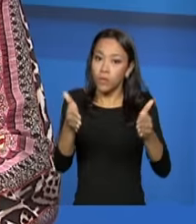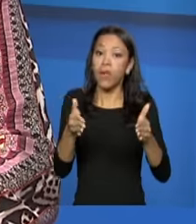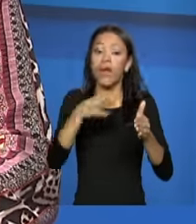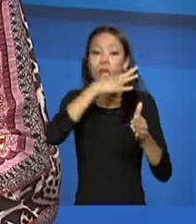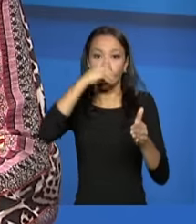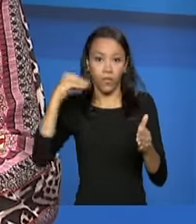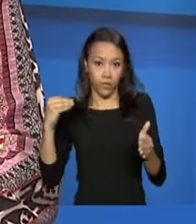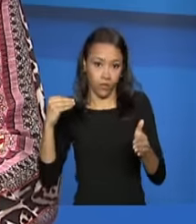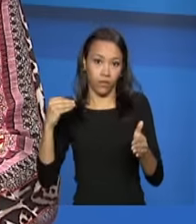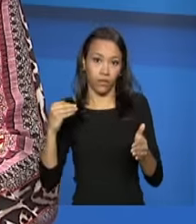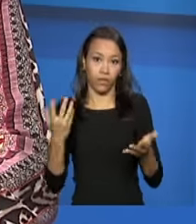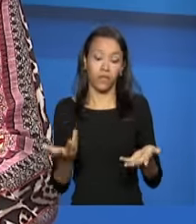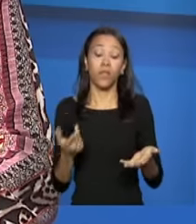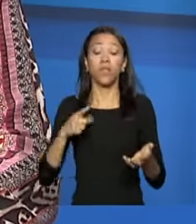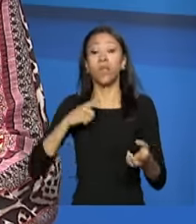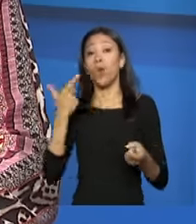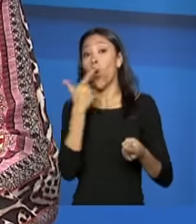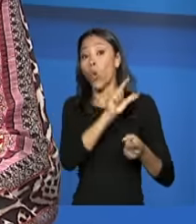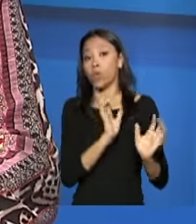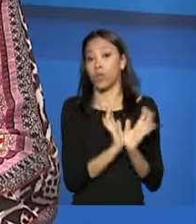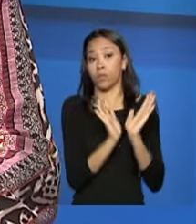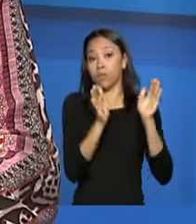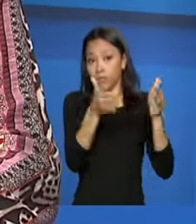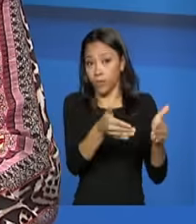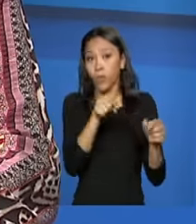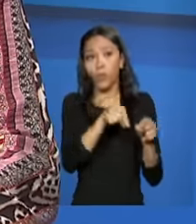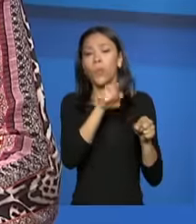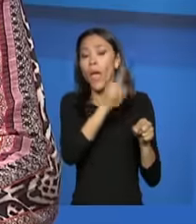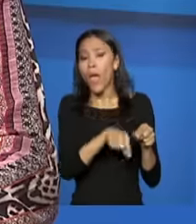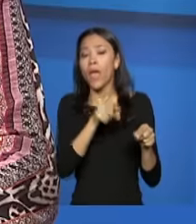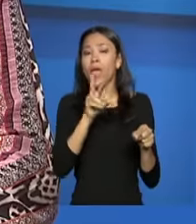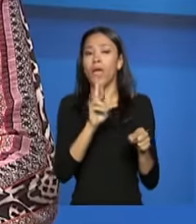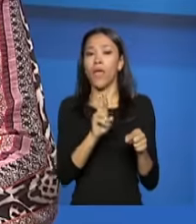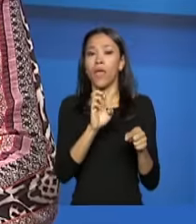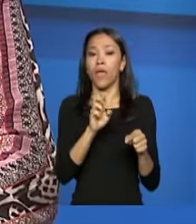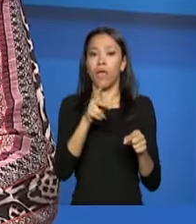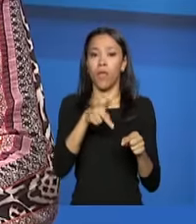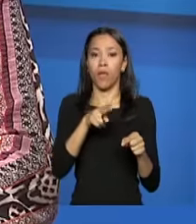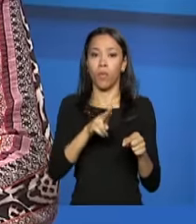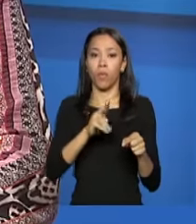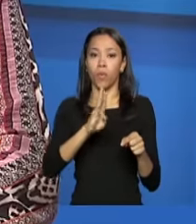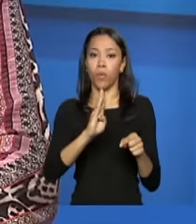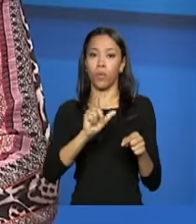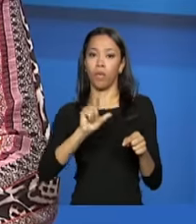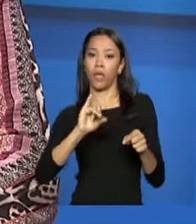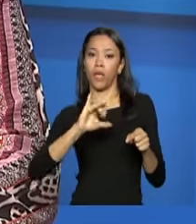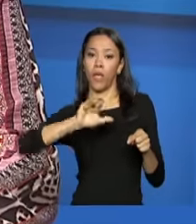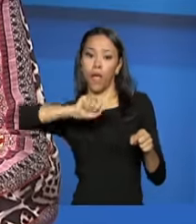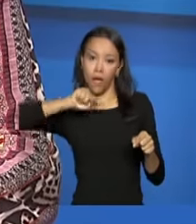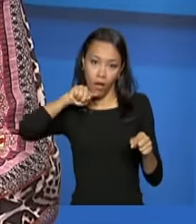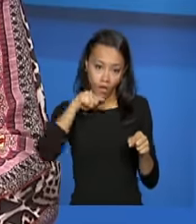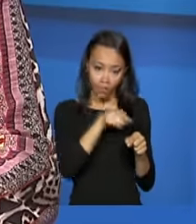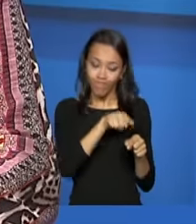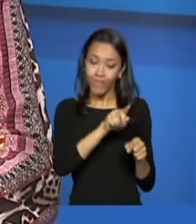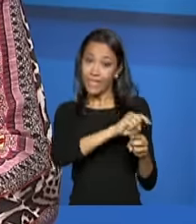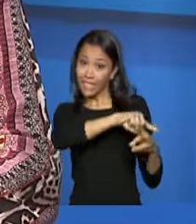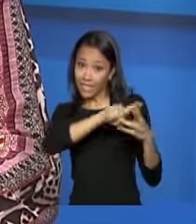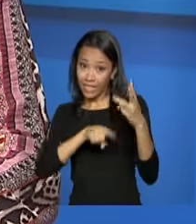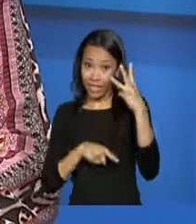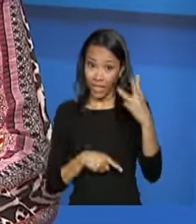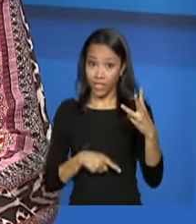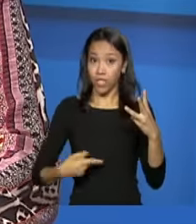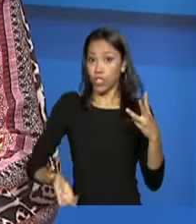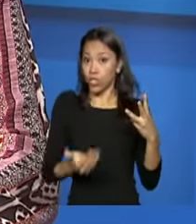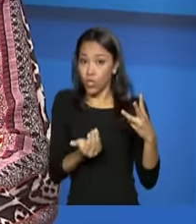A gente tem uma outra modalidade instituída, que é a república, ela atinge três públicos específicos, jovens e